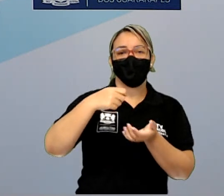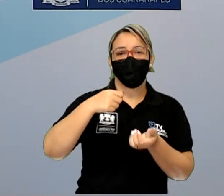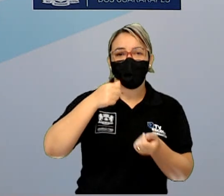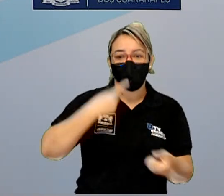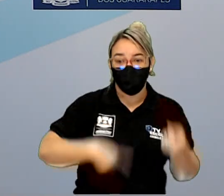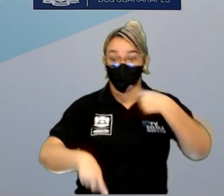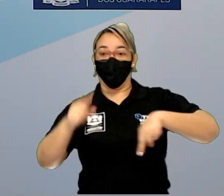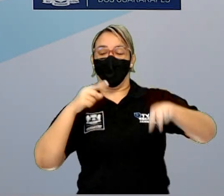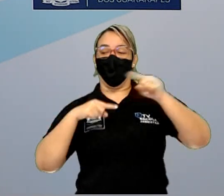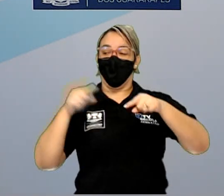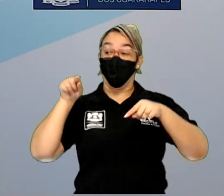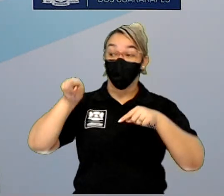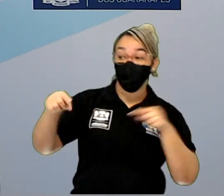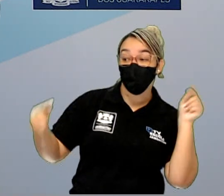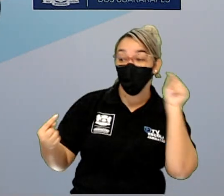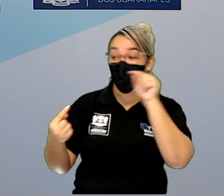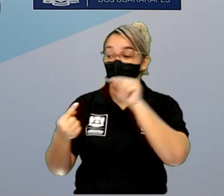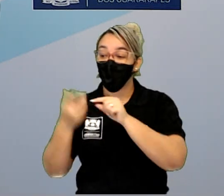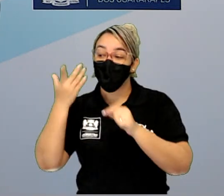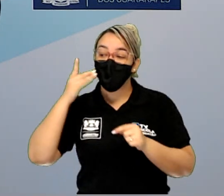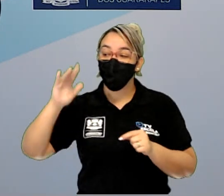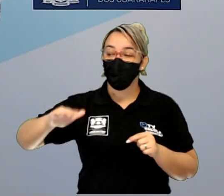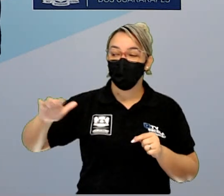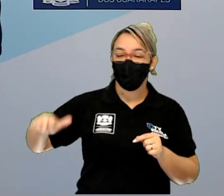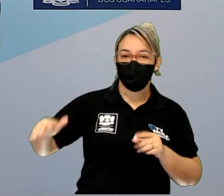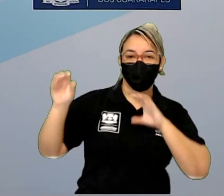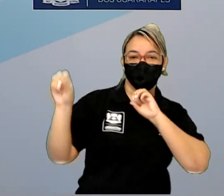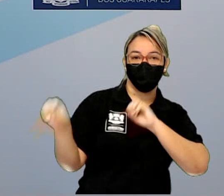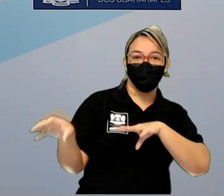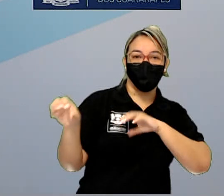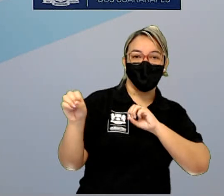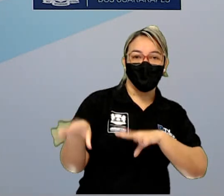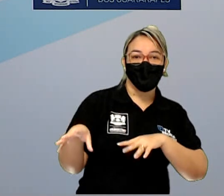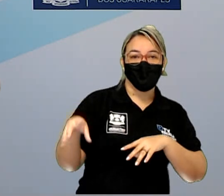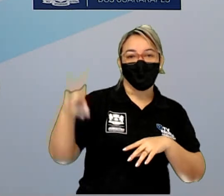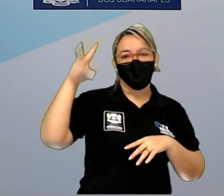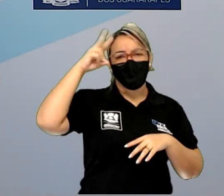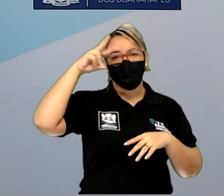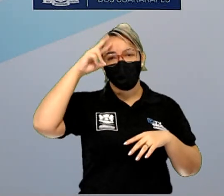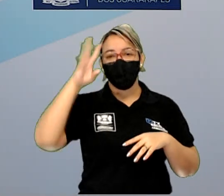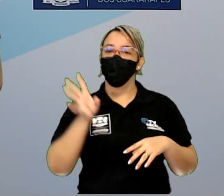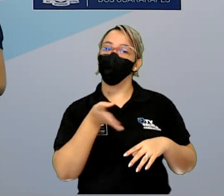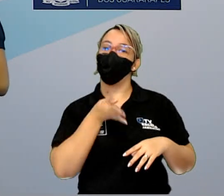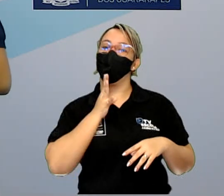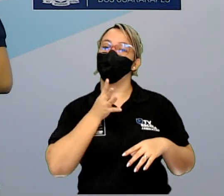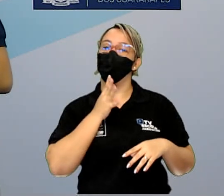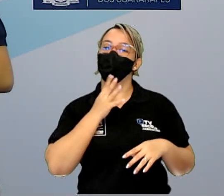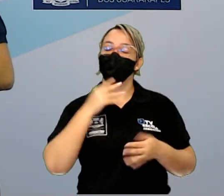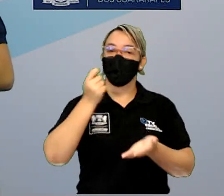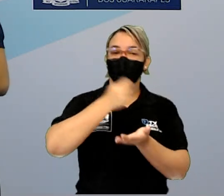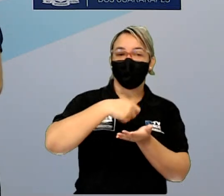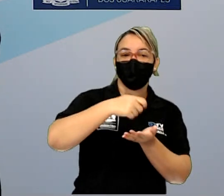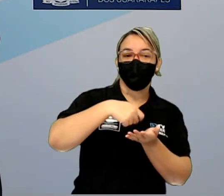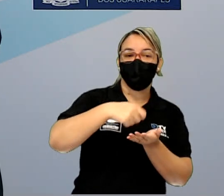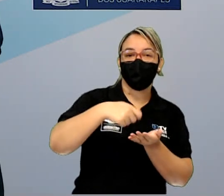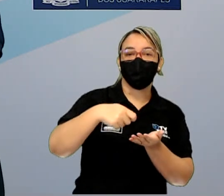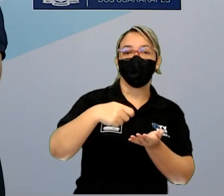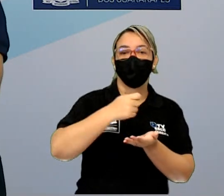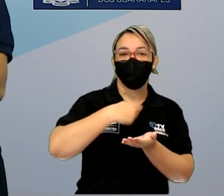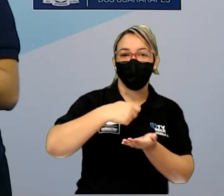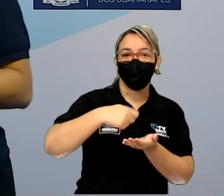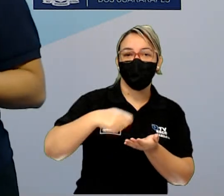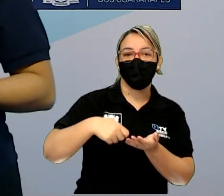infantil, né, e teve esse cunho educativo. As histórias mais conhecidas que eles reproduziram, né, que eles